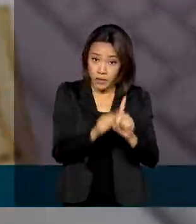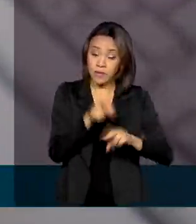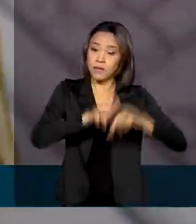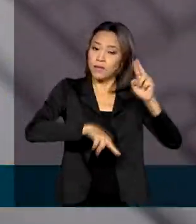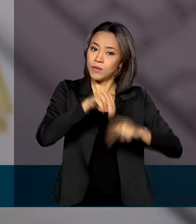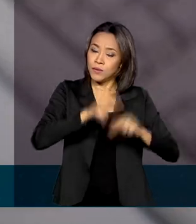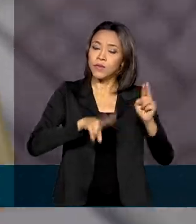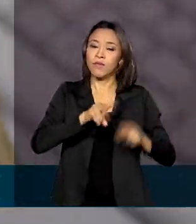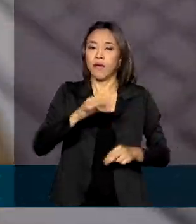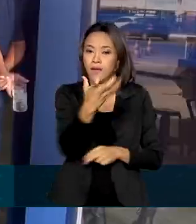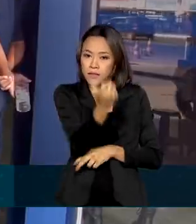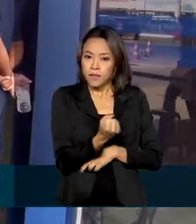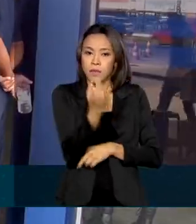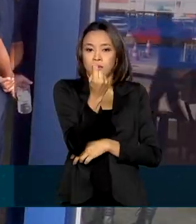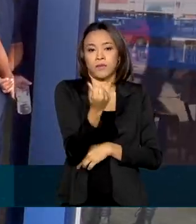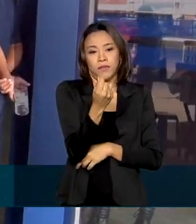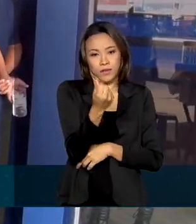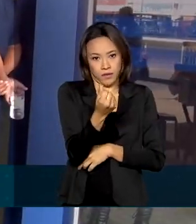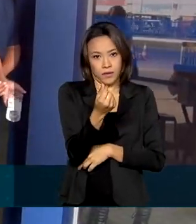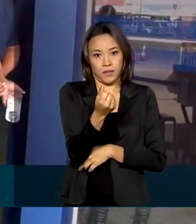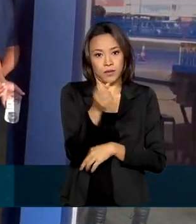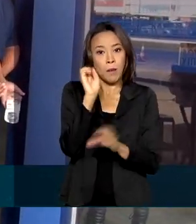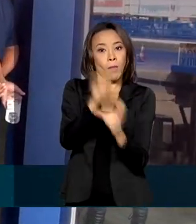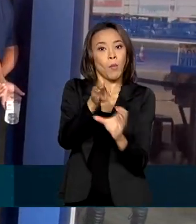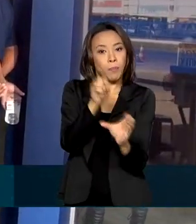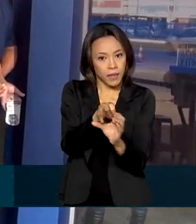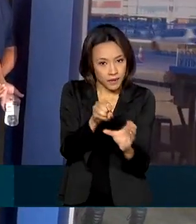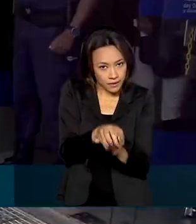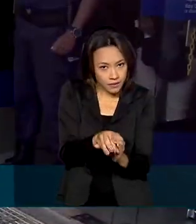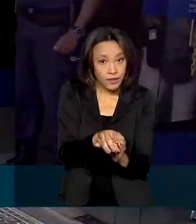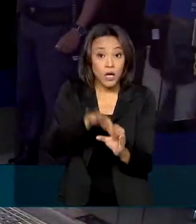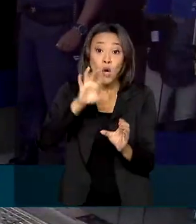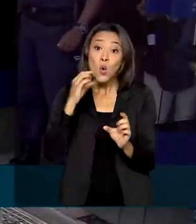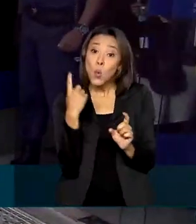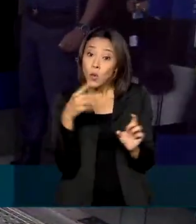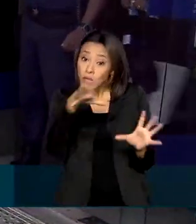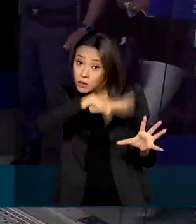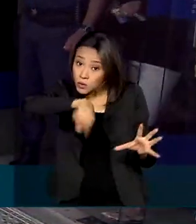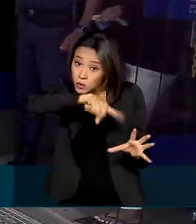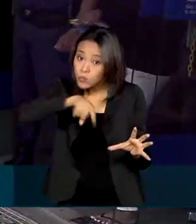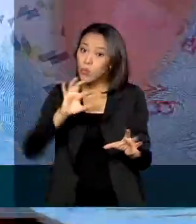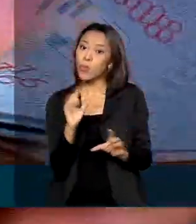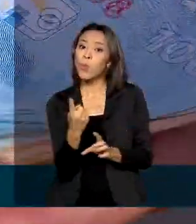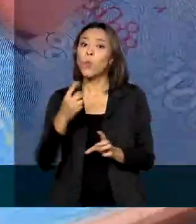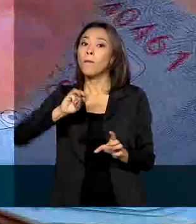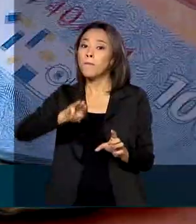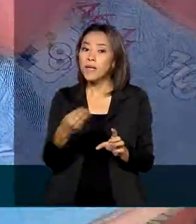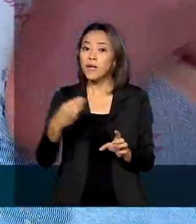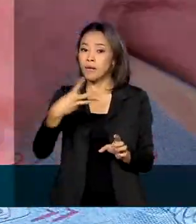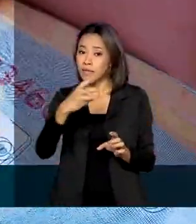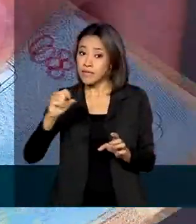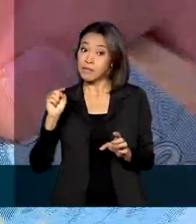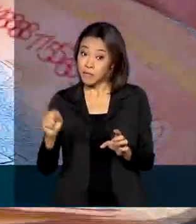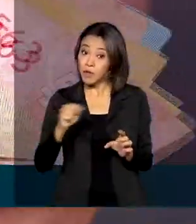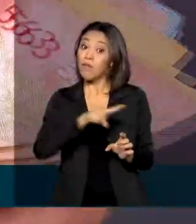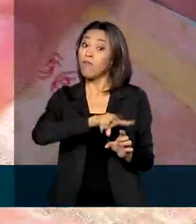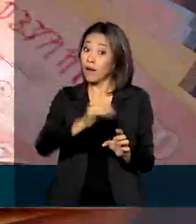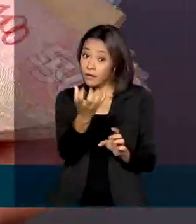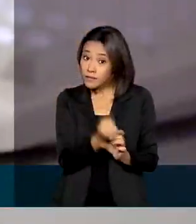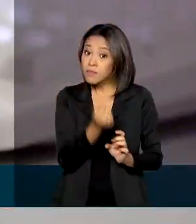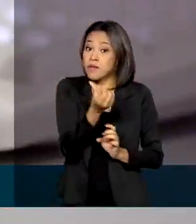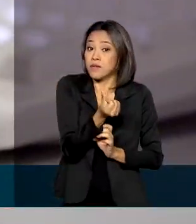o dinheiro na poupança digital social. Desse total, 1 milhão e 300 mil pessoas receberão parcelas de R 600.